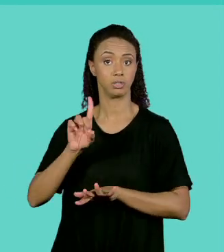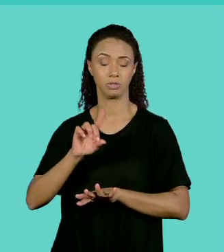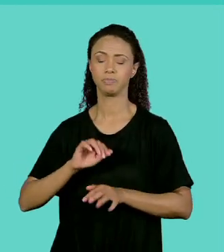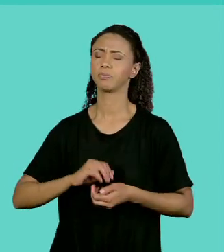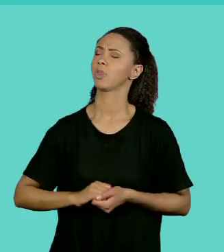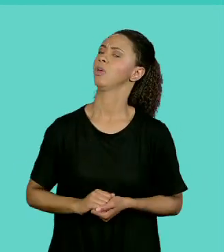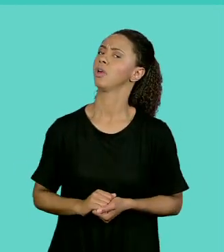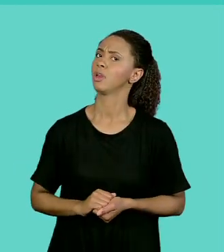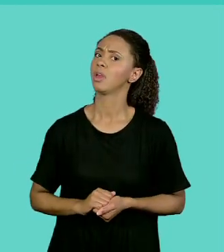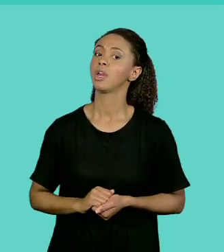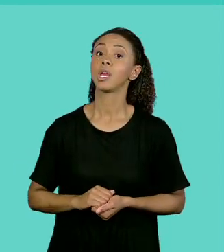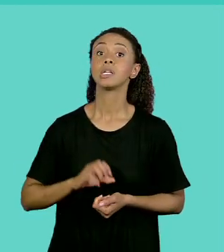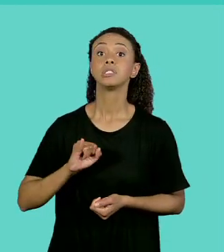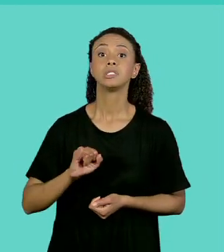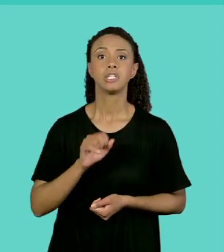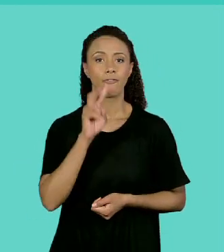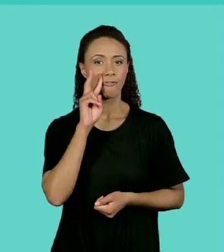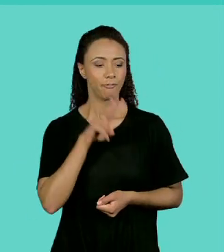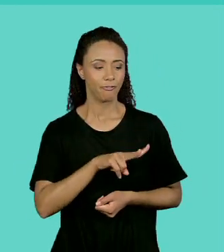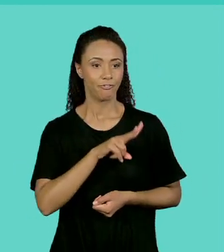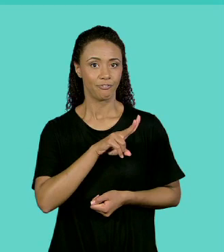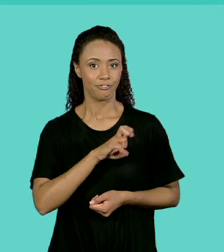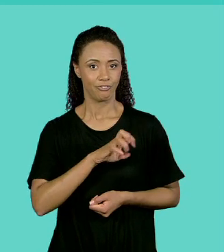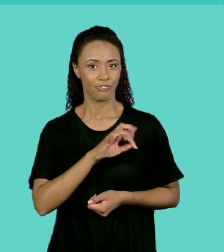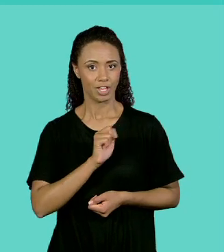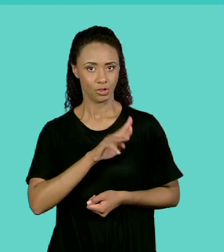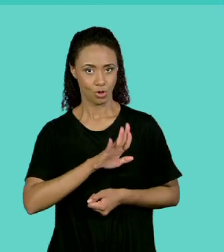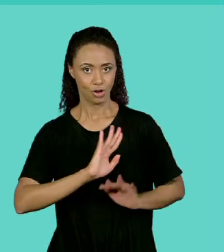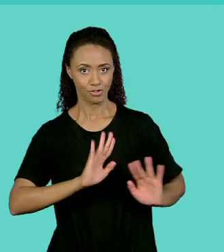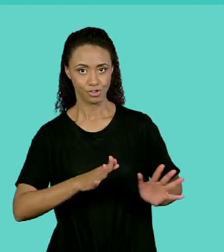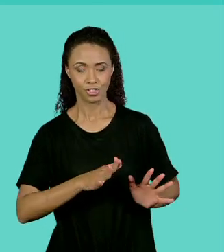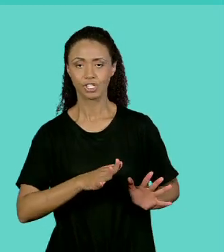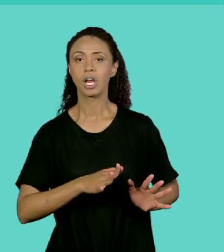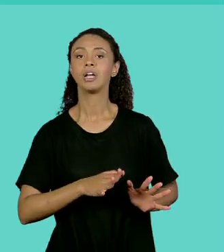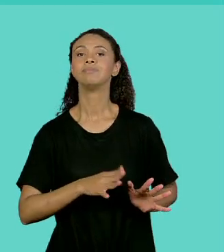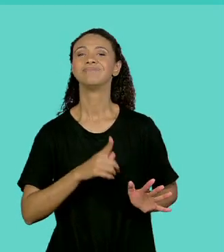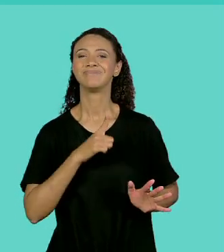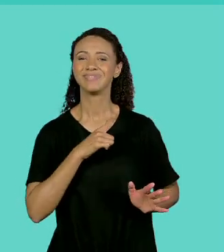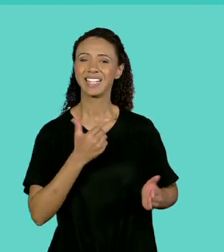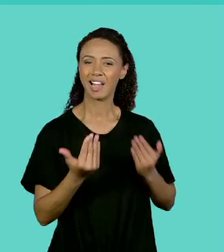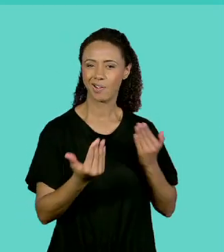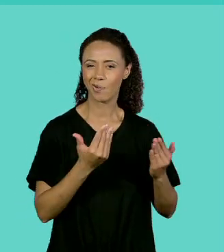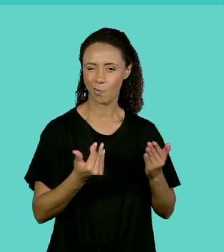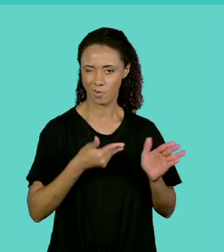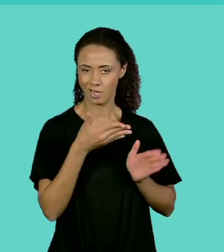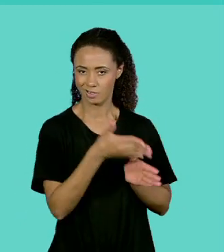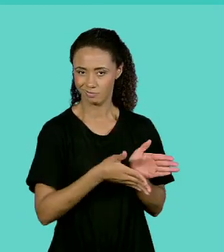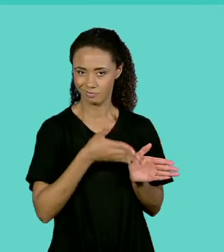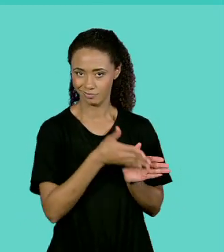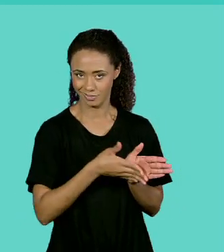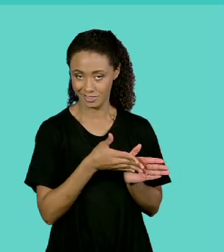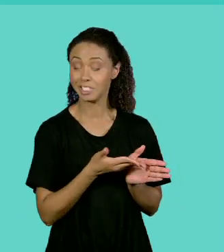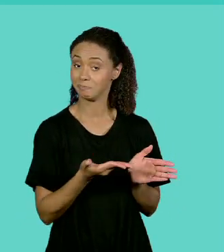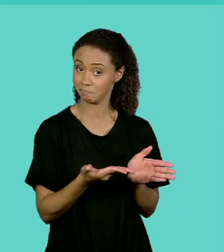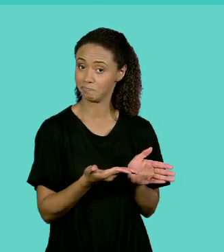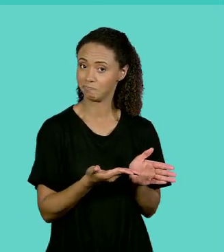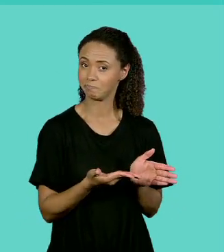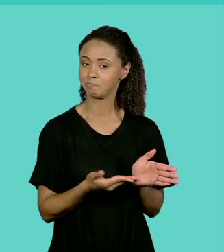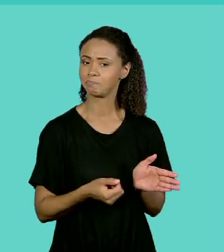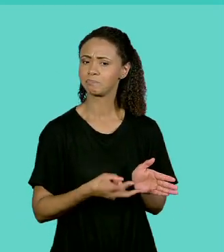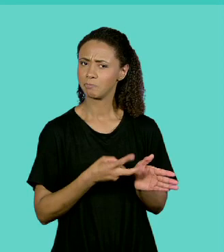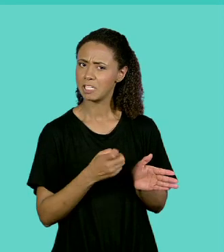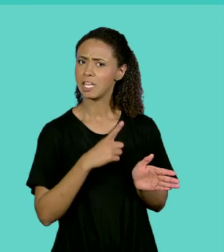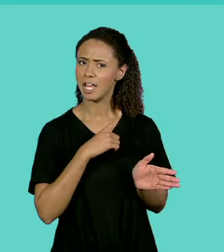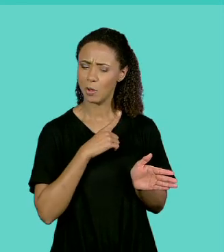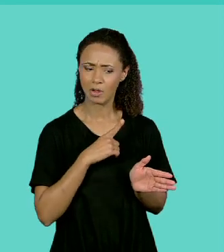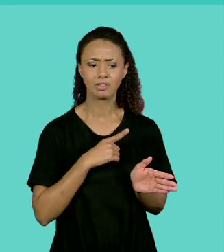Quando nós vimos os vetores, nós usamos a analogia do trem e nós percebemos que temos